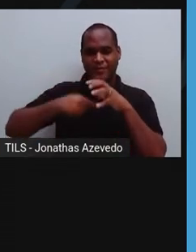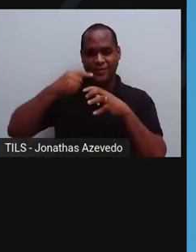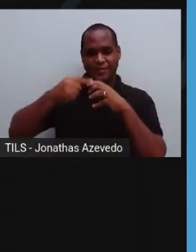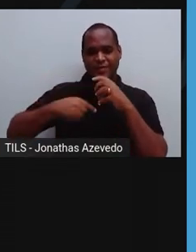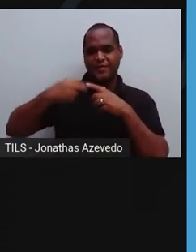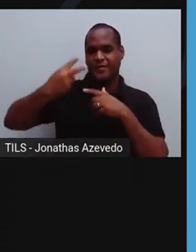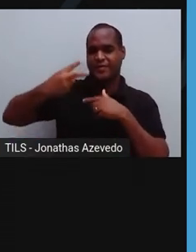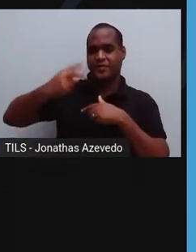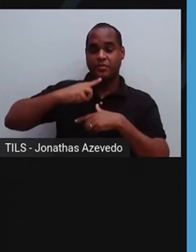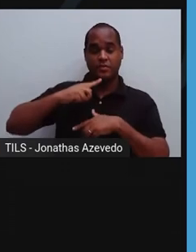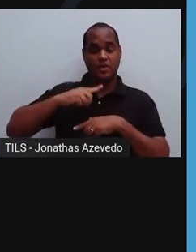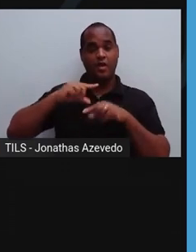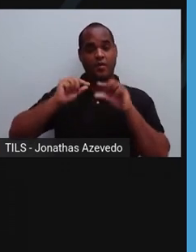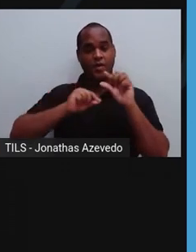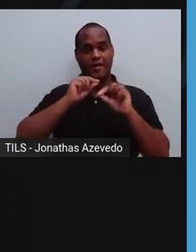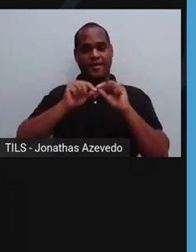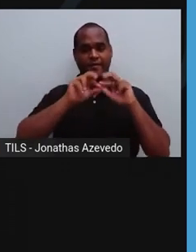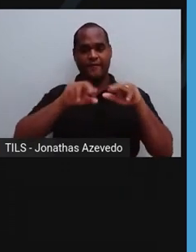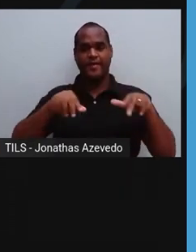consumido do planeta.